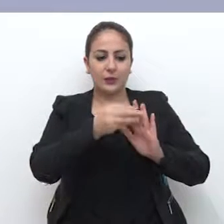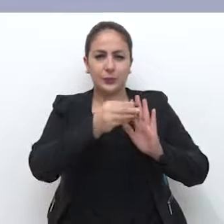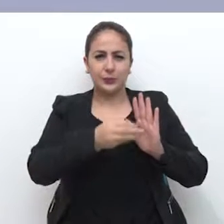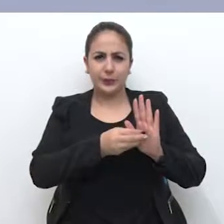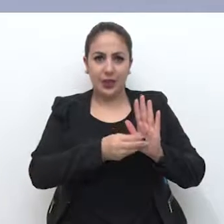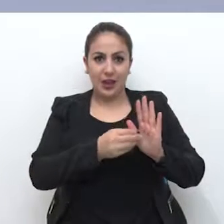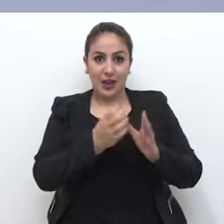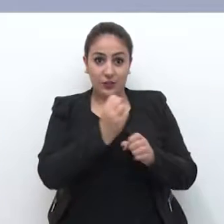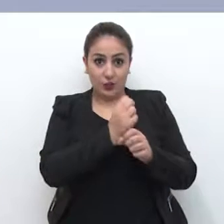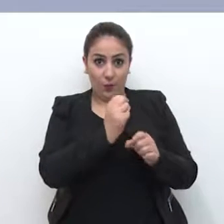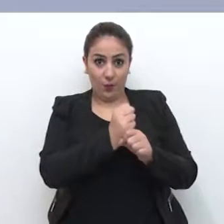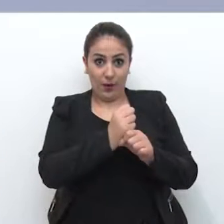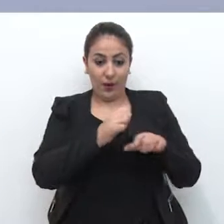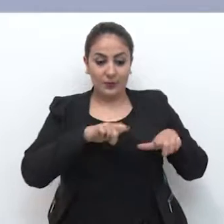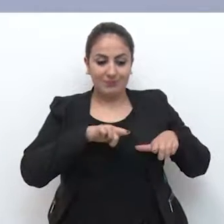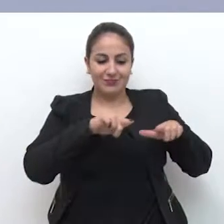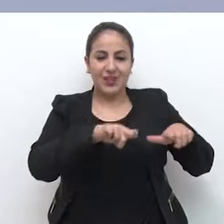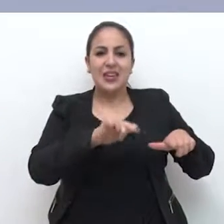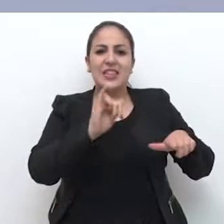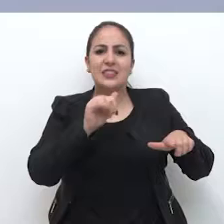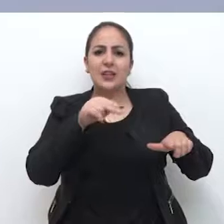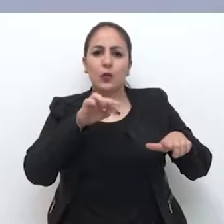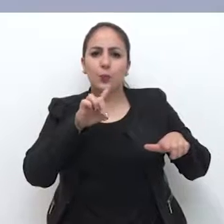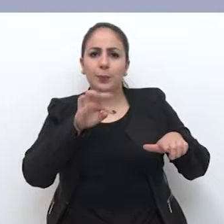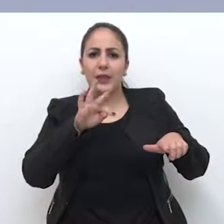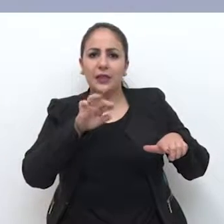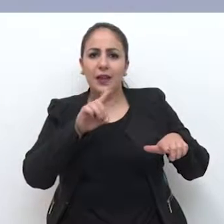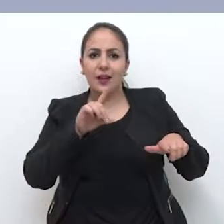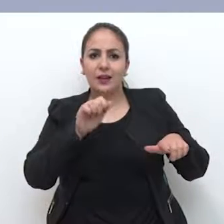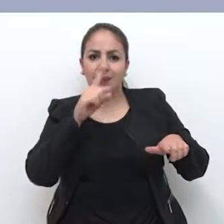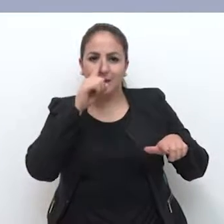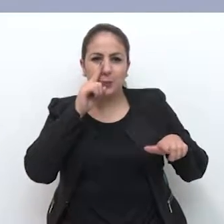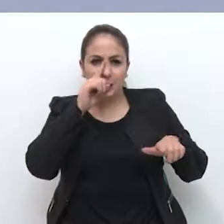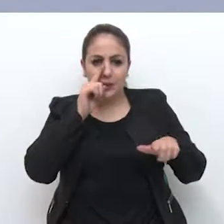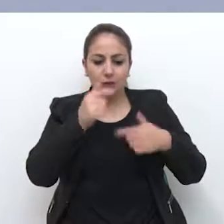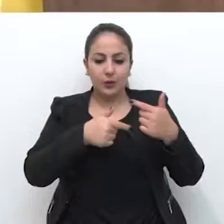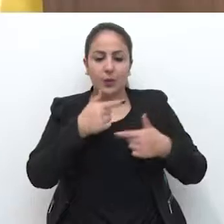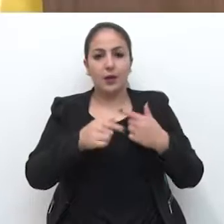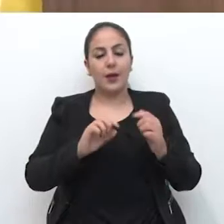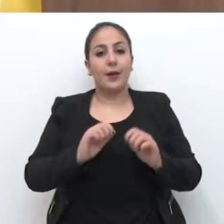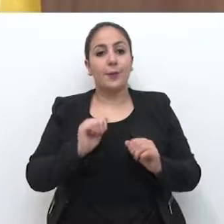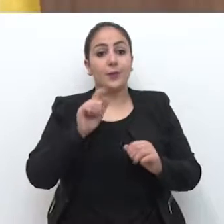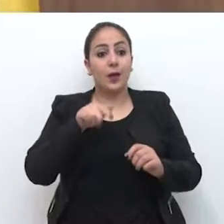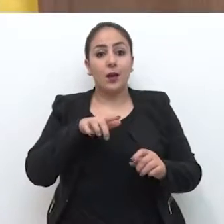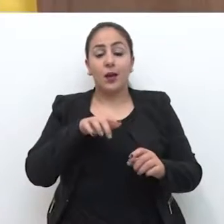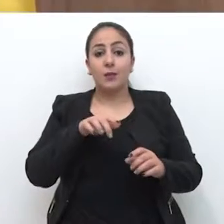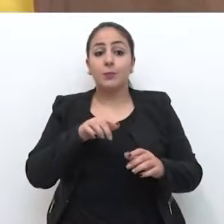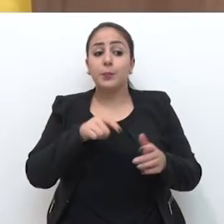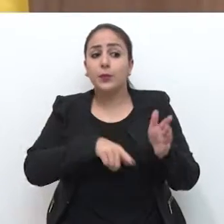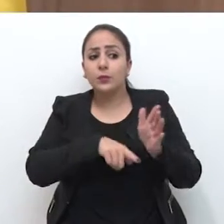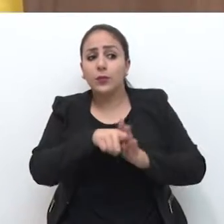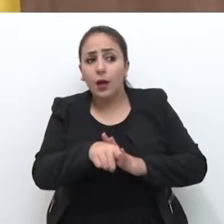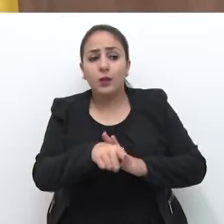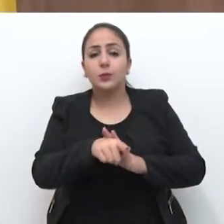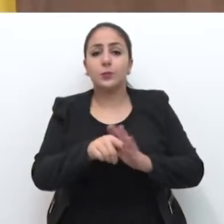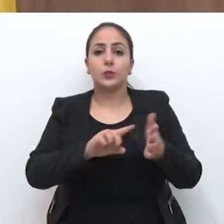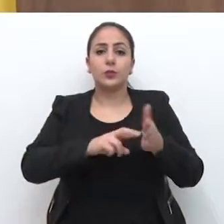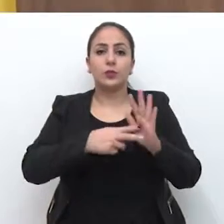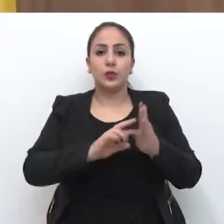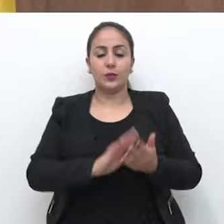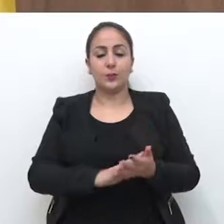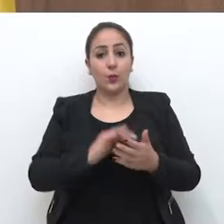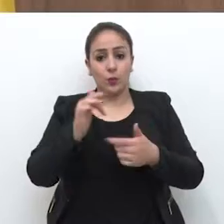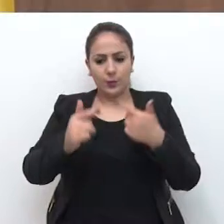insalubridade dos servidores municipais é contestado pelo sindicato. Os assistentes sociais que a mesma